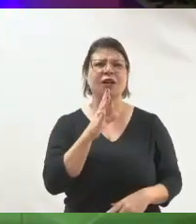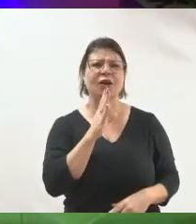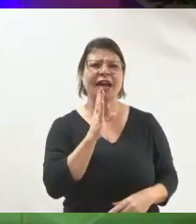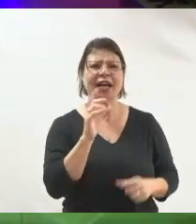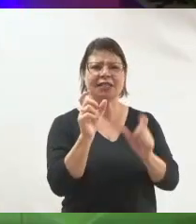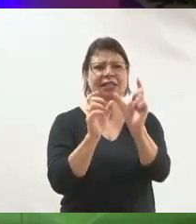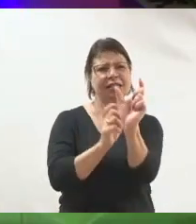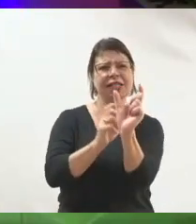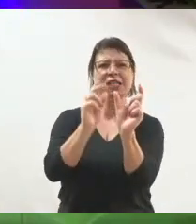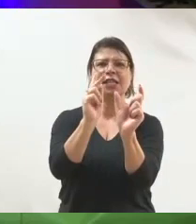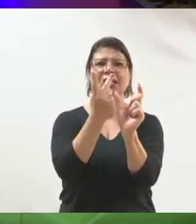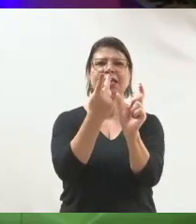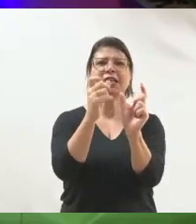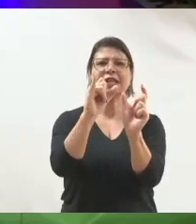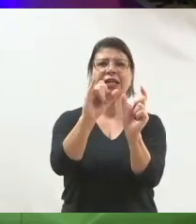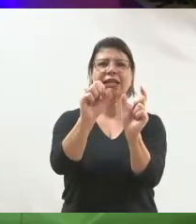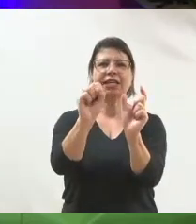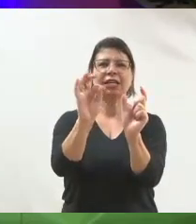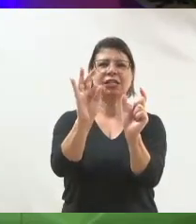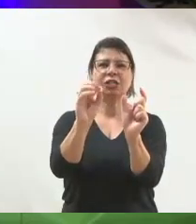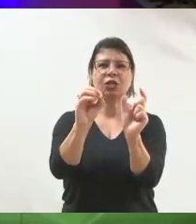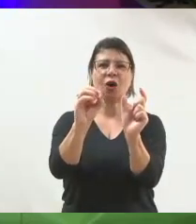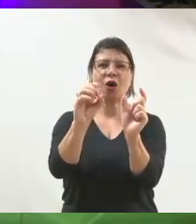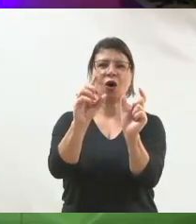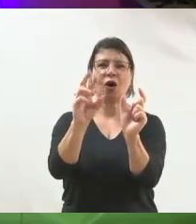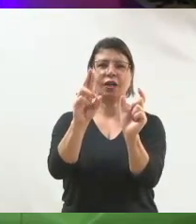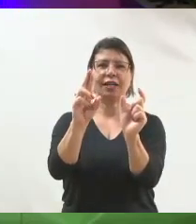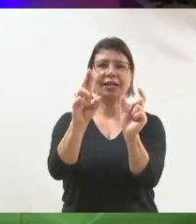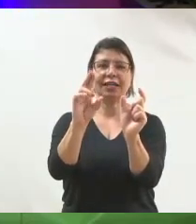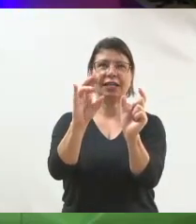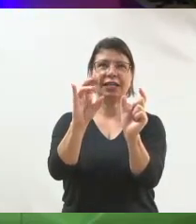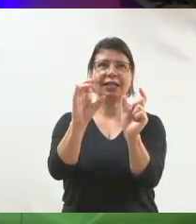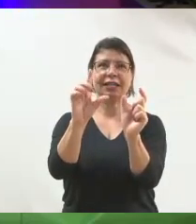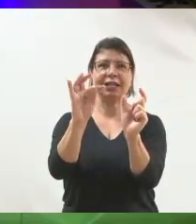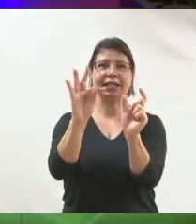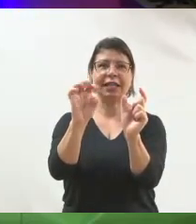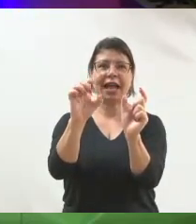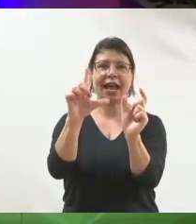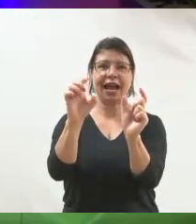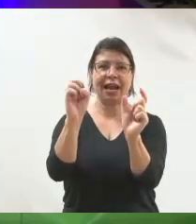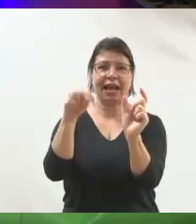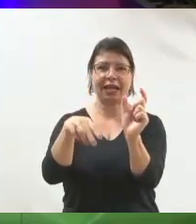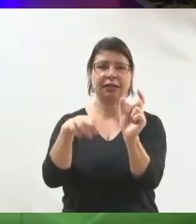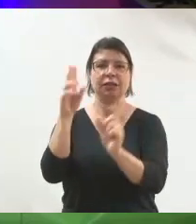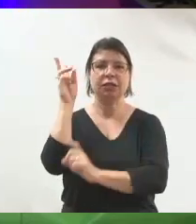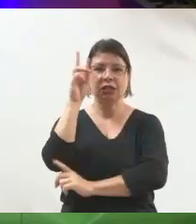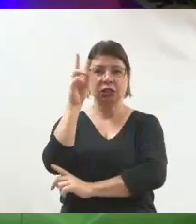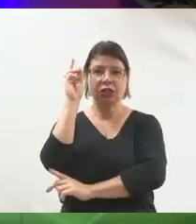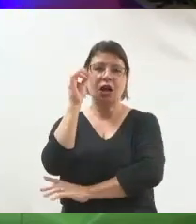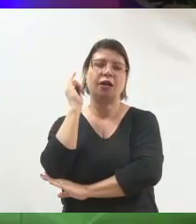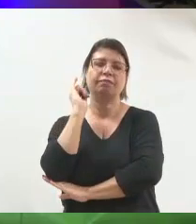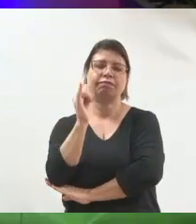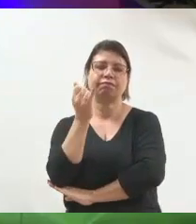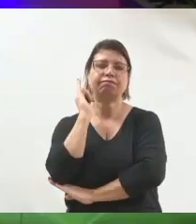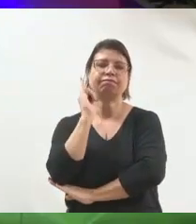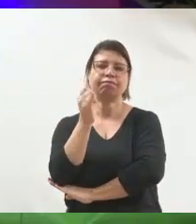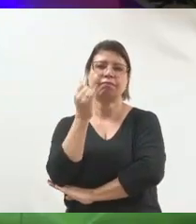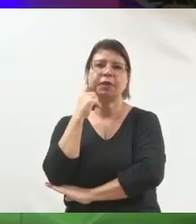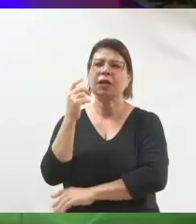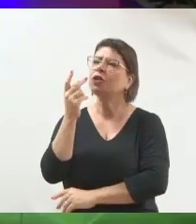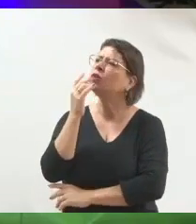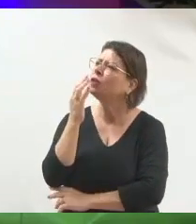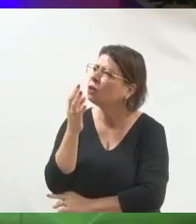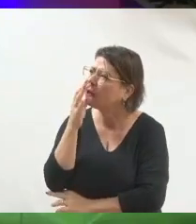Quando a gente para para ouvir uma história, a gente começa a engajar com ela. E a gente tem que